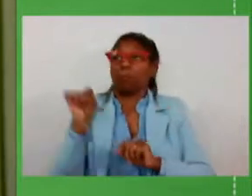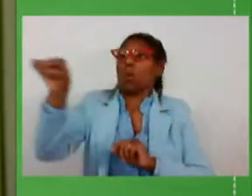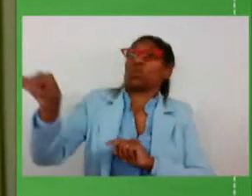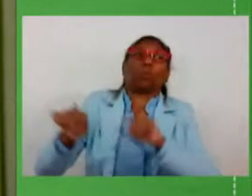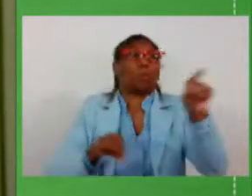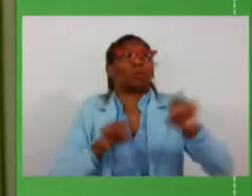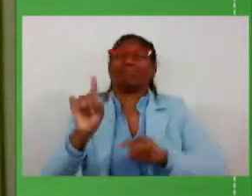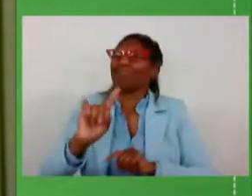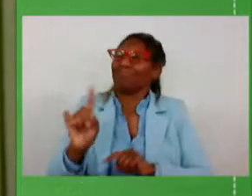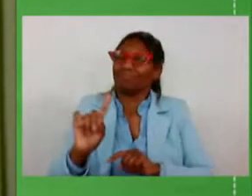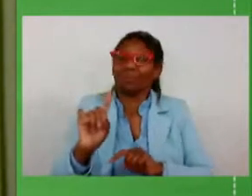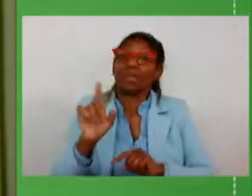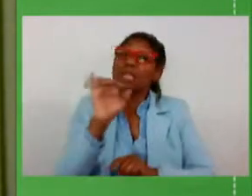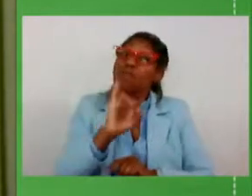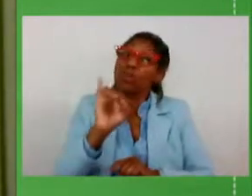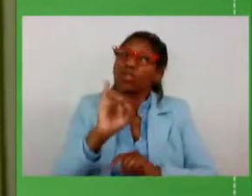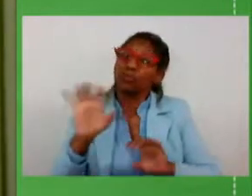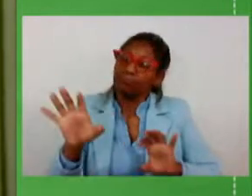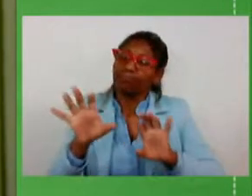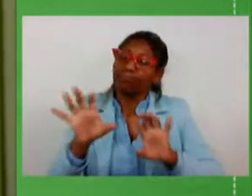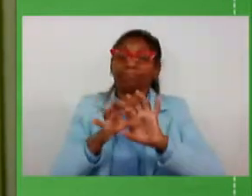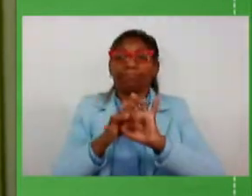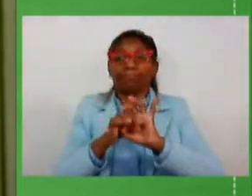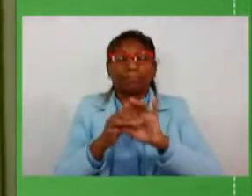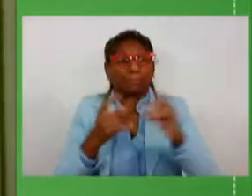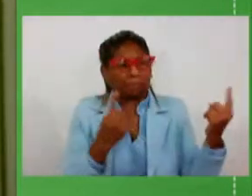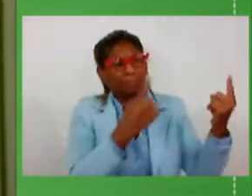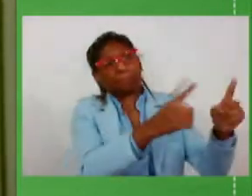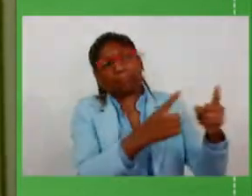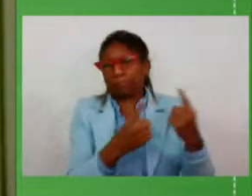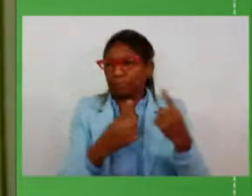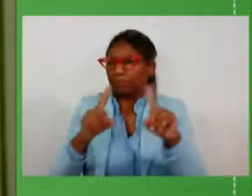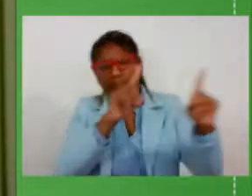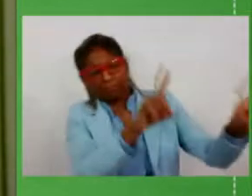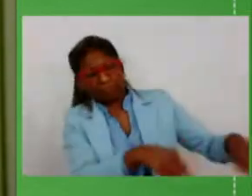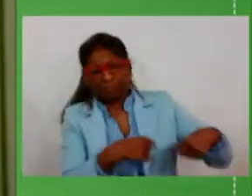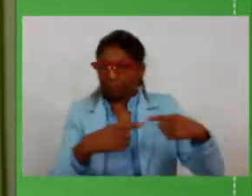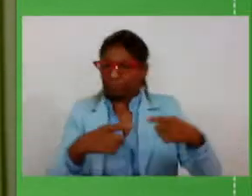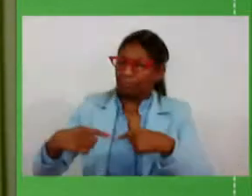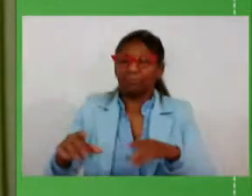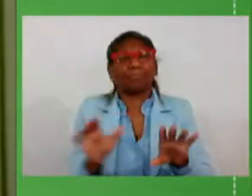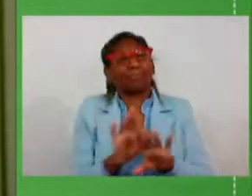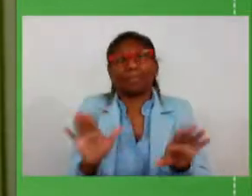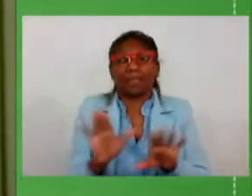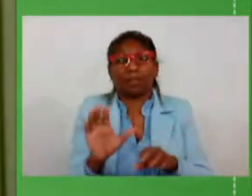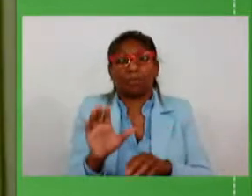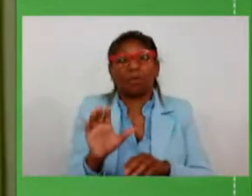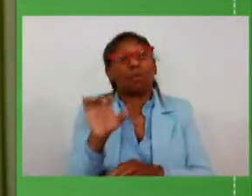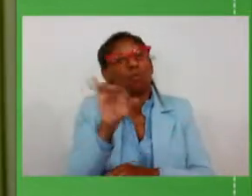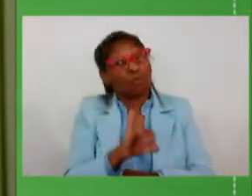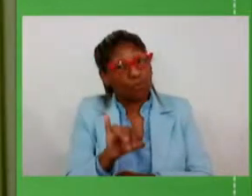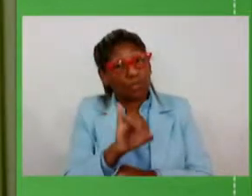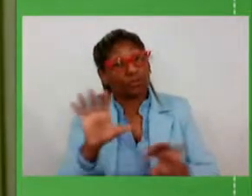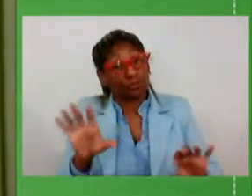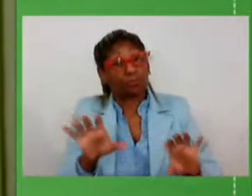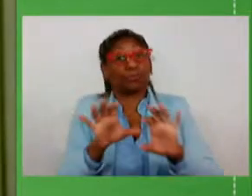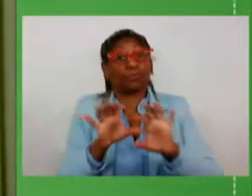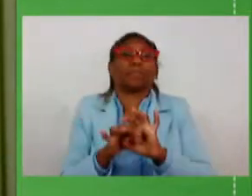e extingando as divergências e pisoteando sobre elas nós estamos aqui